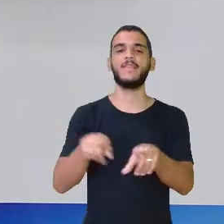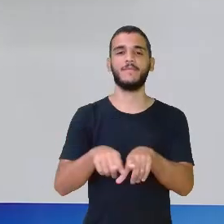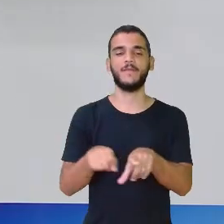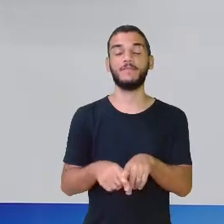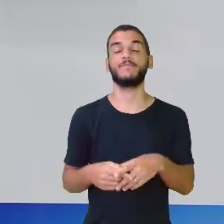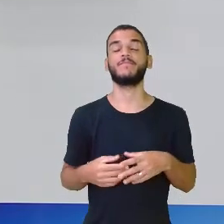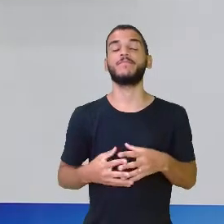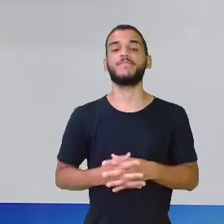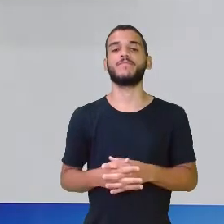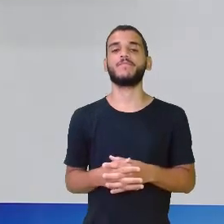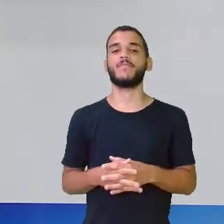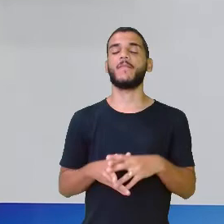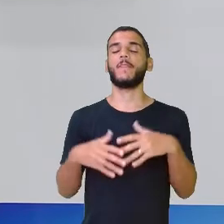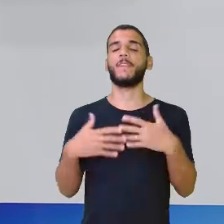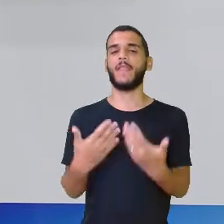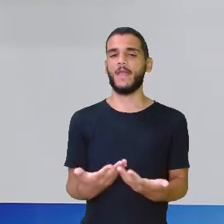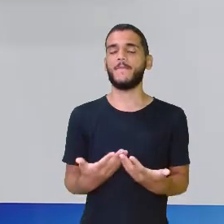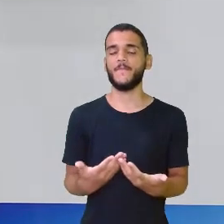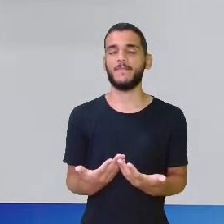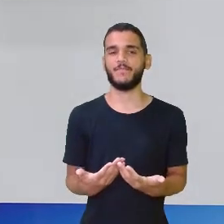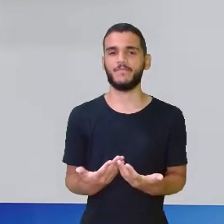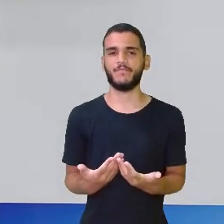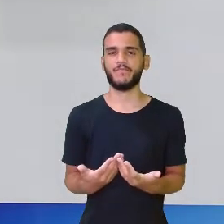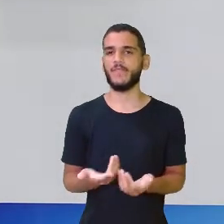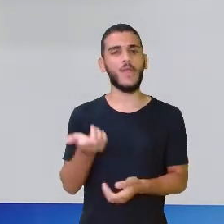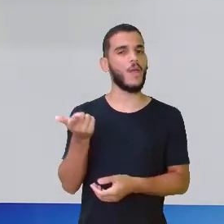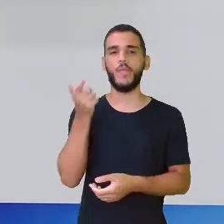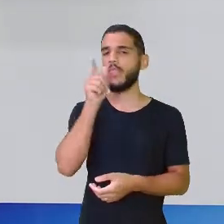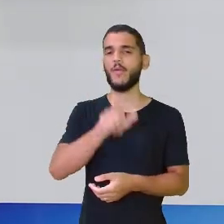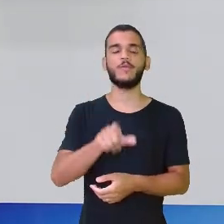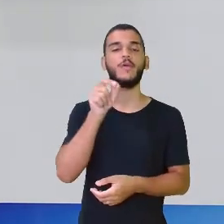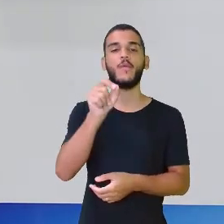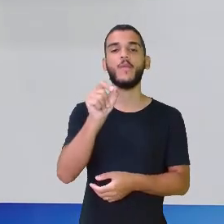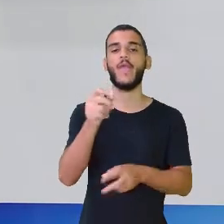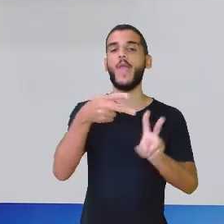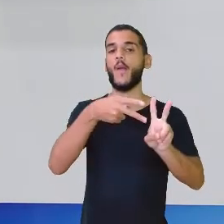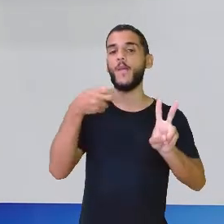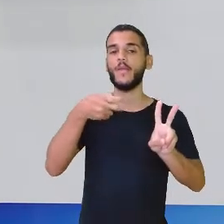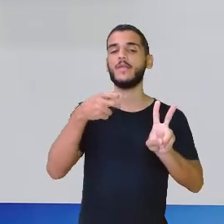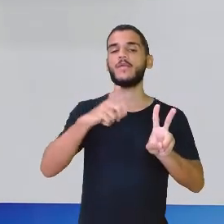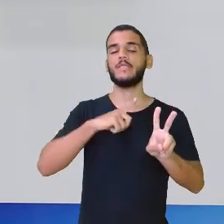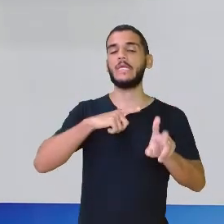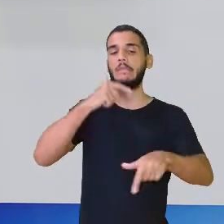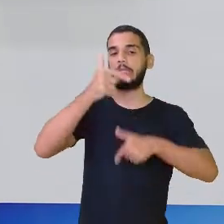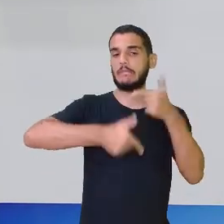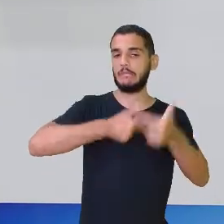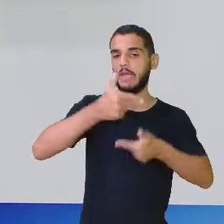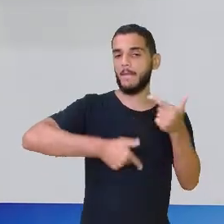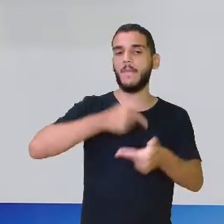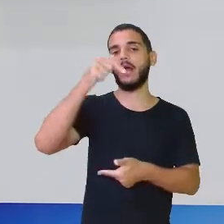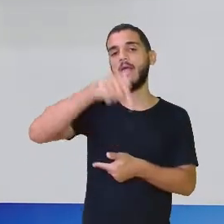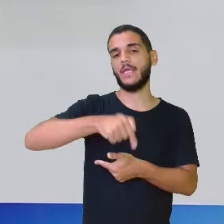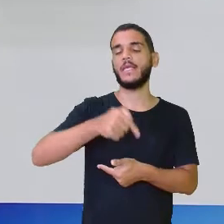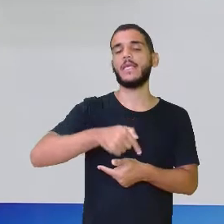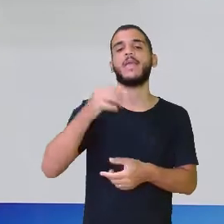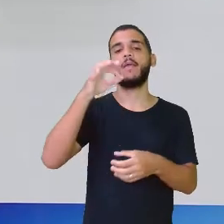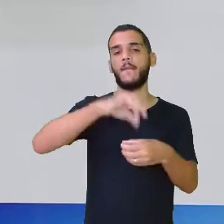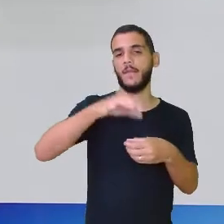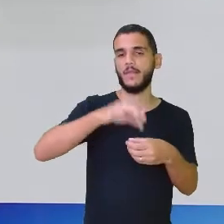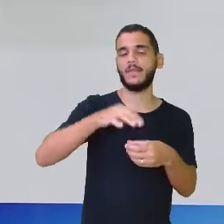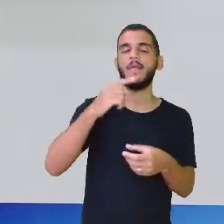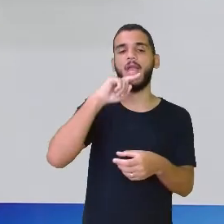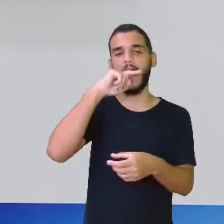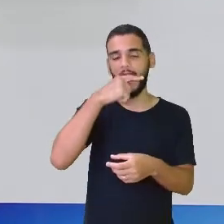Olha só, gente. Então, como eles não conseguiram que os indígenas fizessem esse trabalho, eles começaram a trazer pessoas escravizadas da